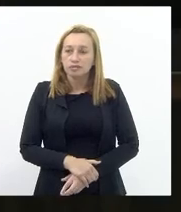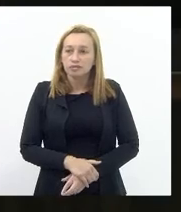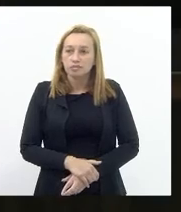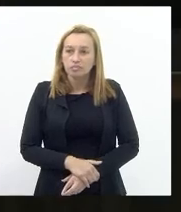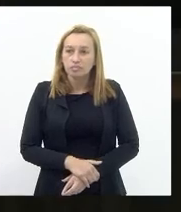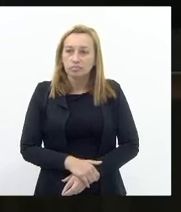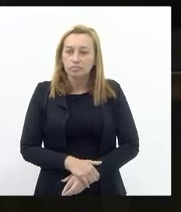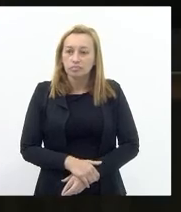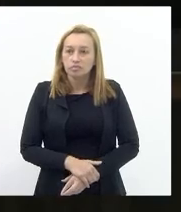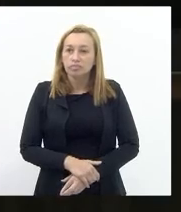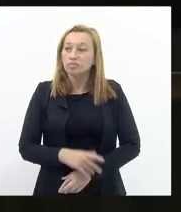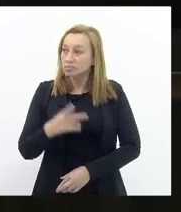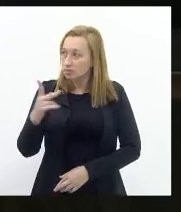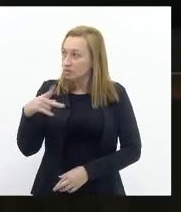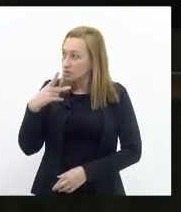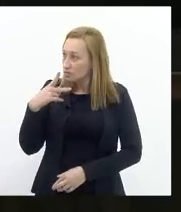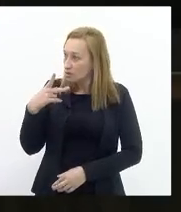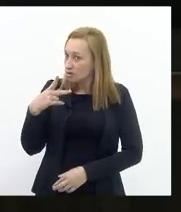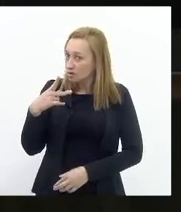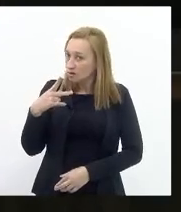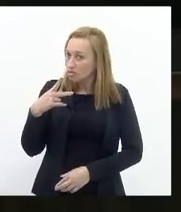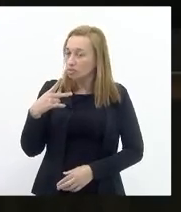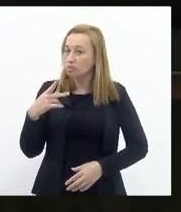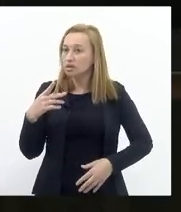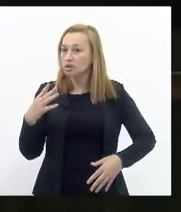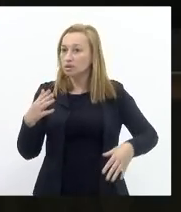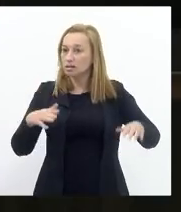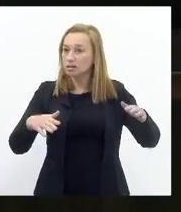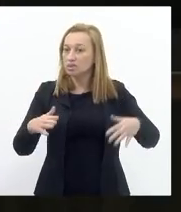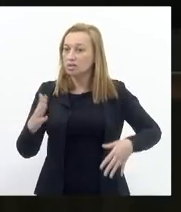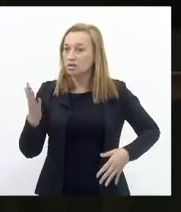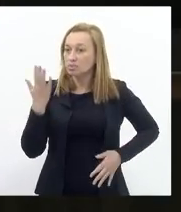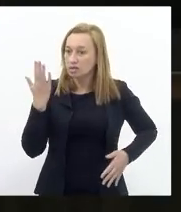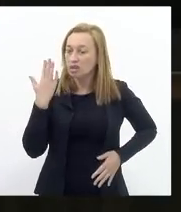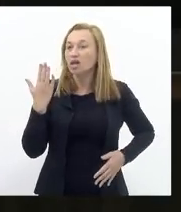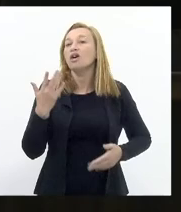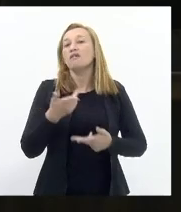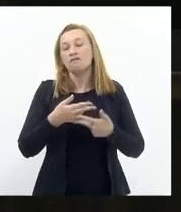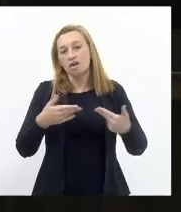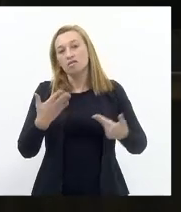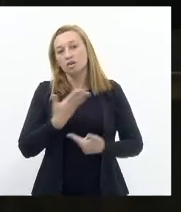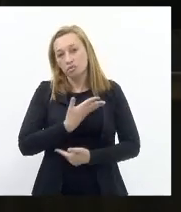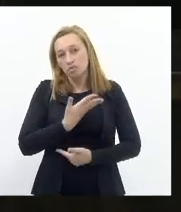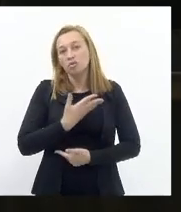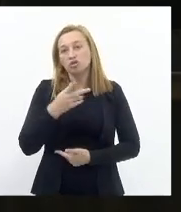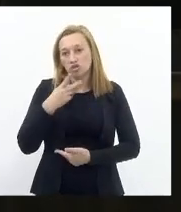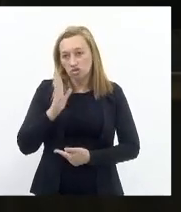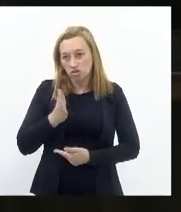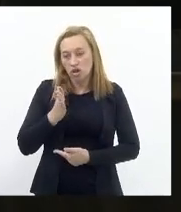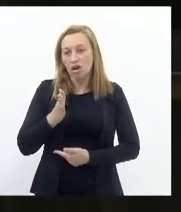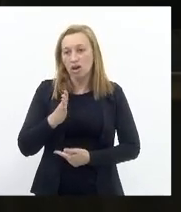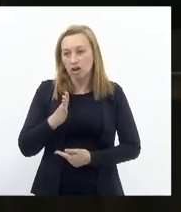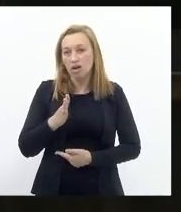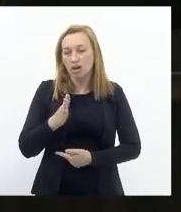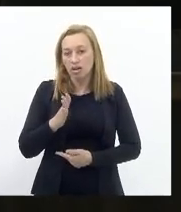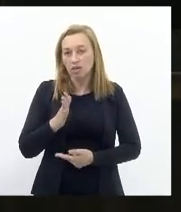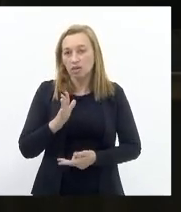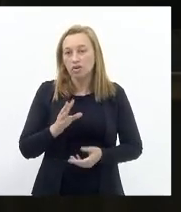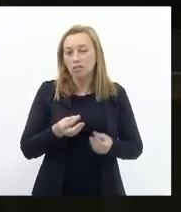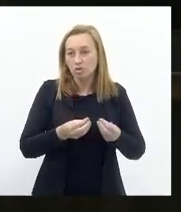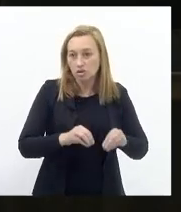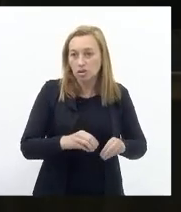Fala de vossa excelência Sobre esses imaginais Vários colegas Amigos meus Já foram vítimas Inclusive eu também Com